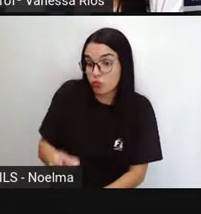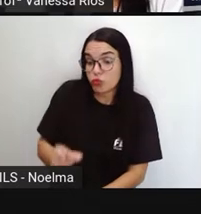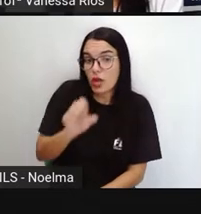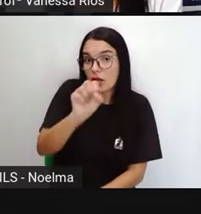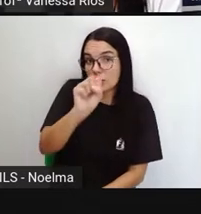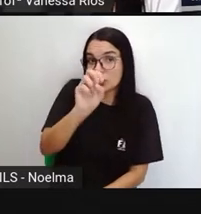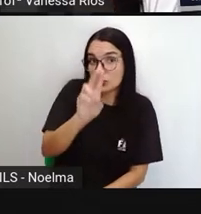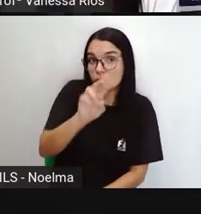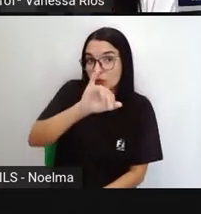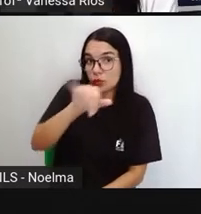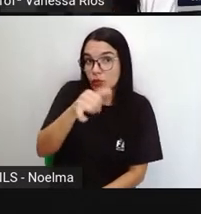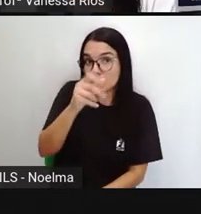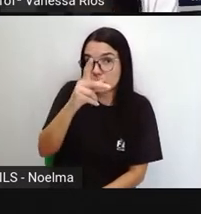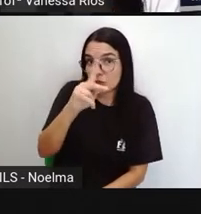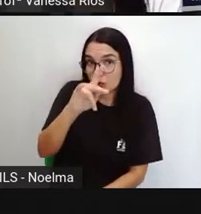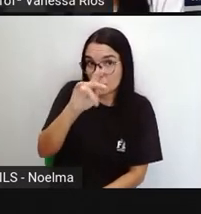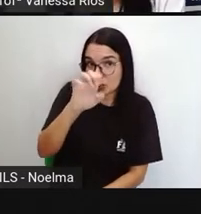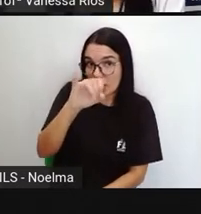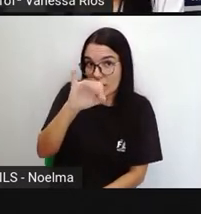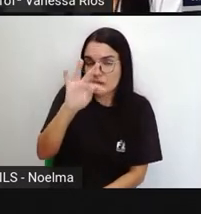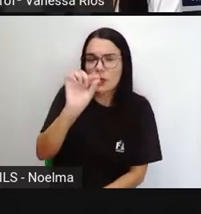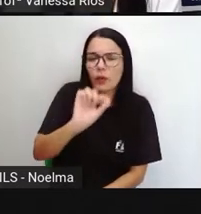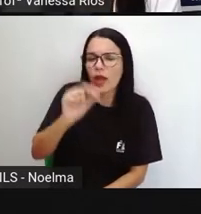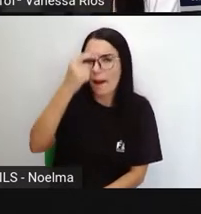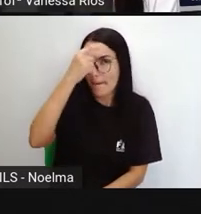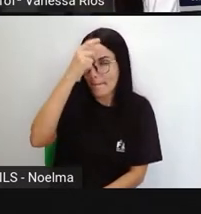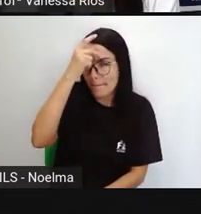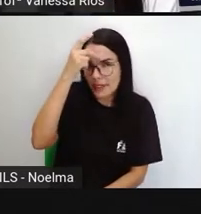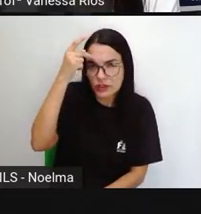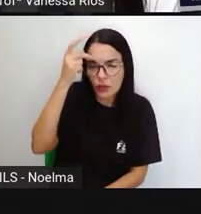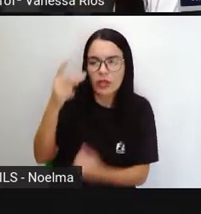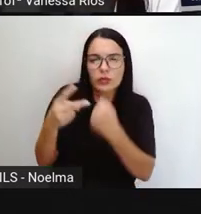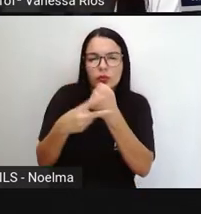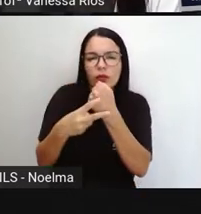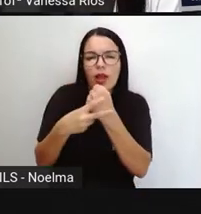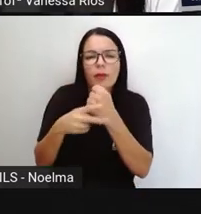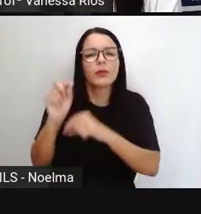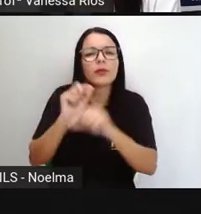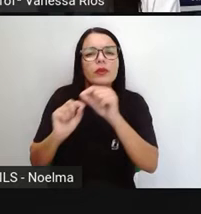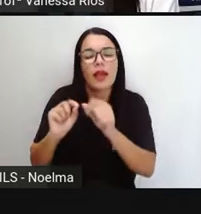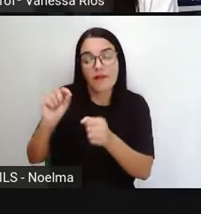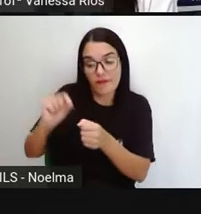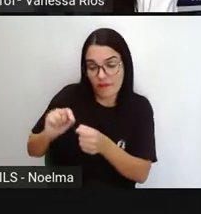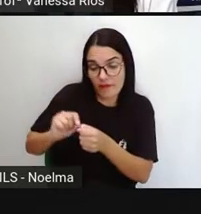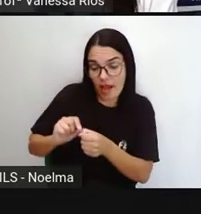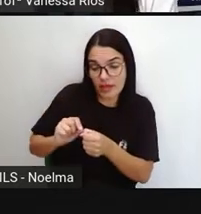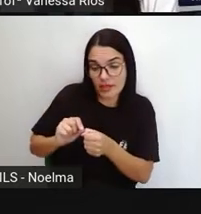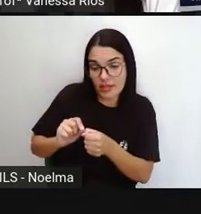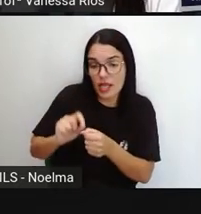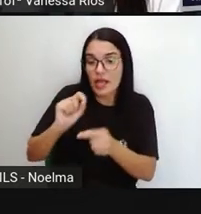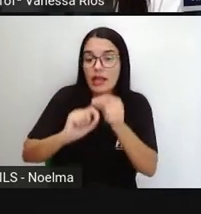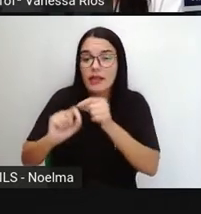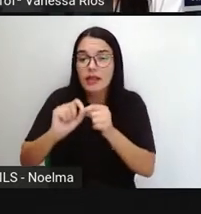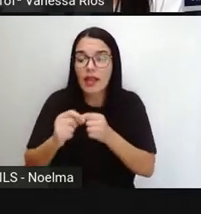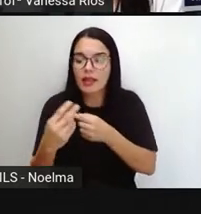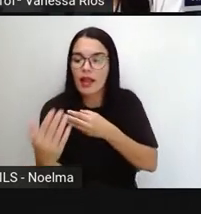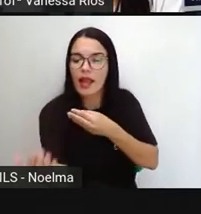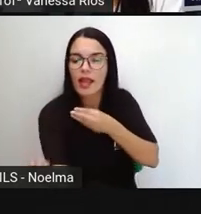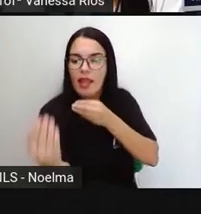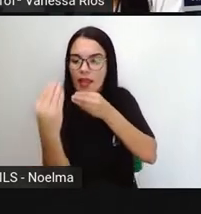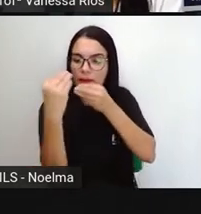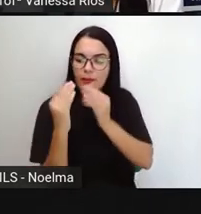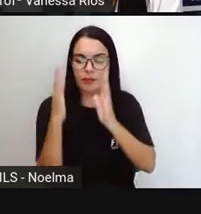a gente tá falando em pessoa do verbo, né? Porque quem vai praticar a ação tem a pessoa por trás disso. E a gente já